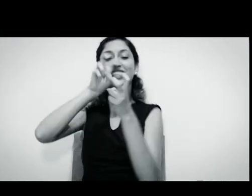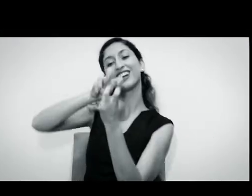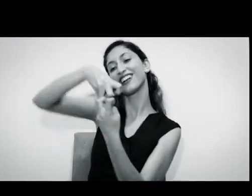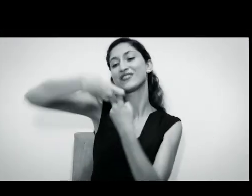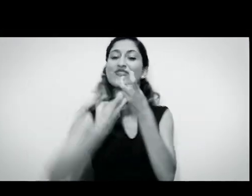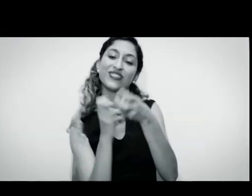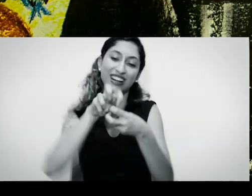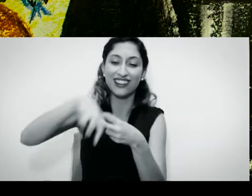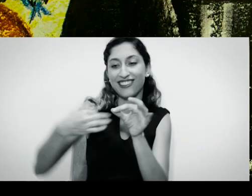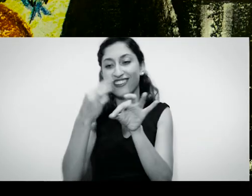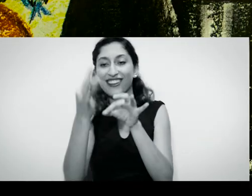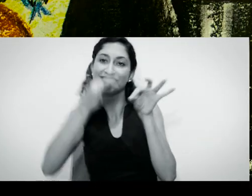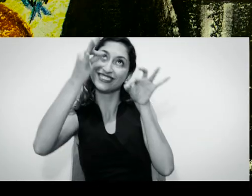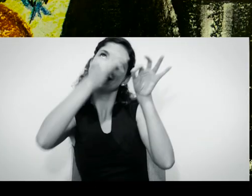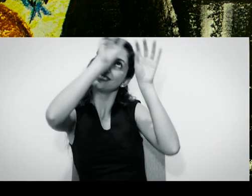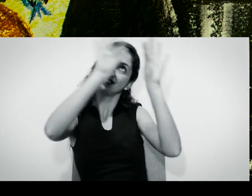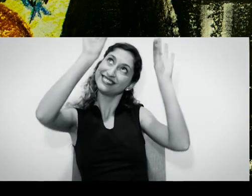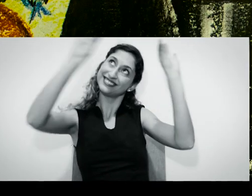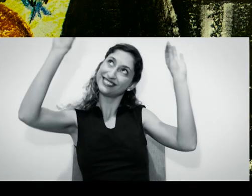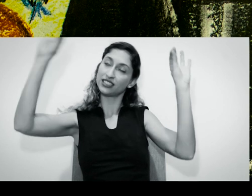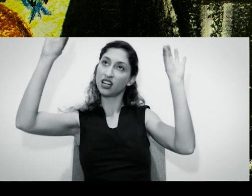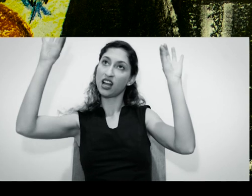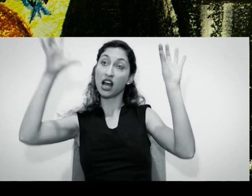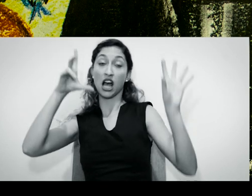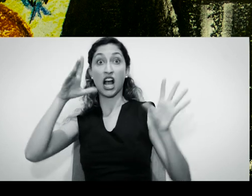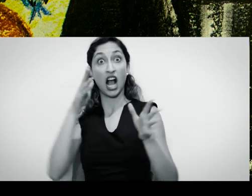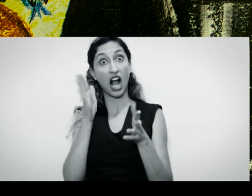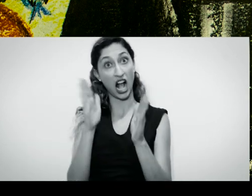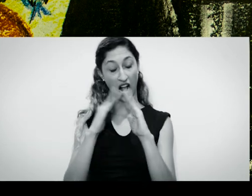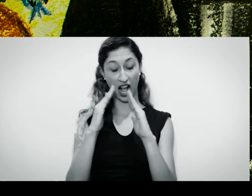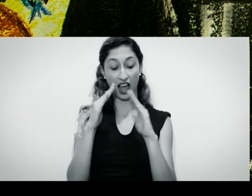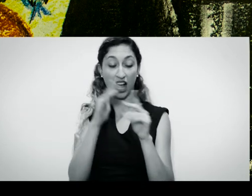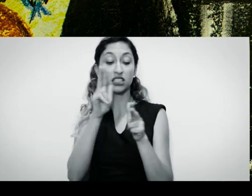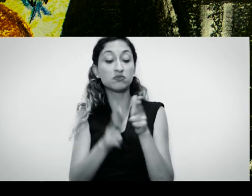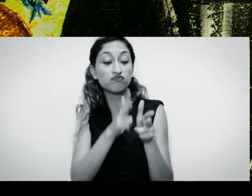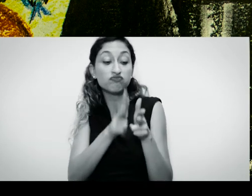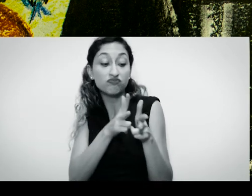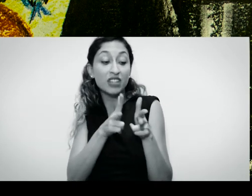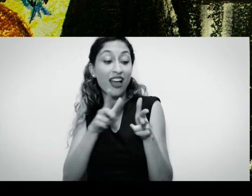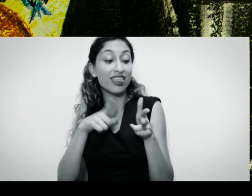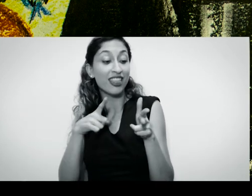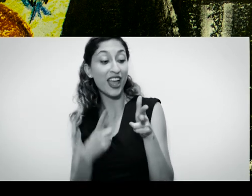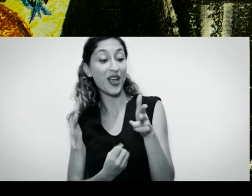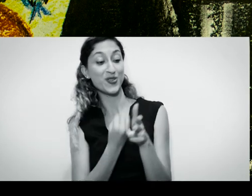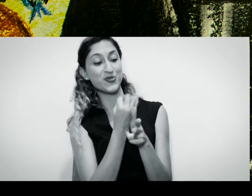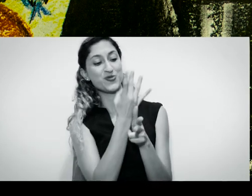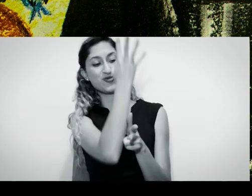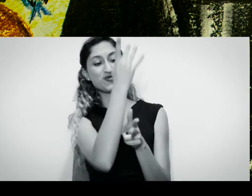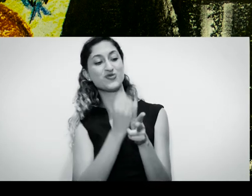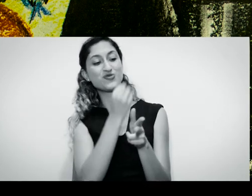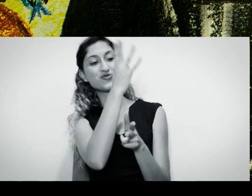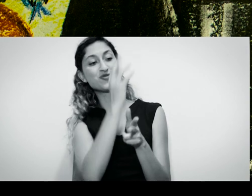A casa-trem tem chaminé. Ali, a velha cambalhota, depois de dar pirueta, plantou um